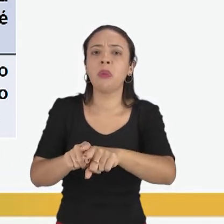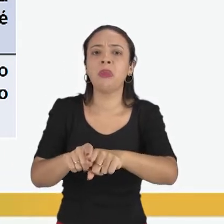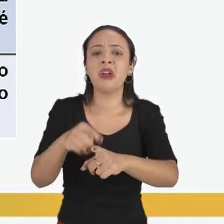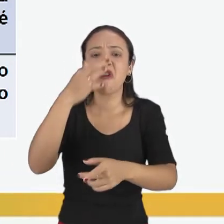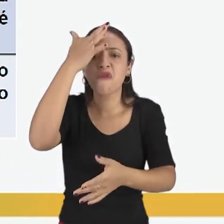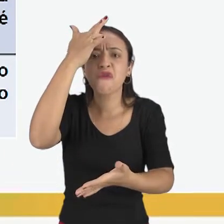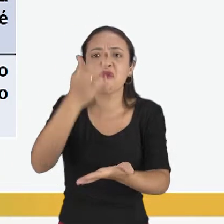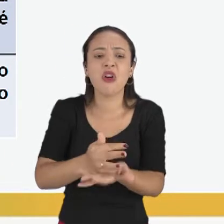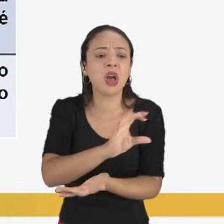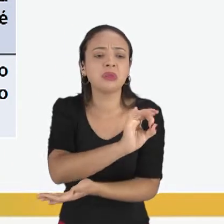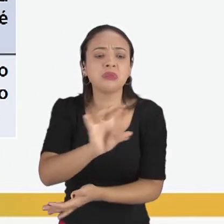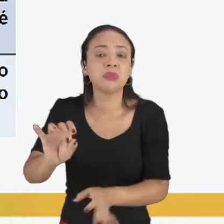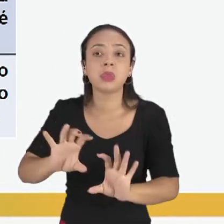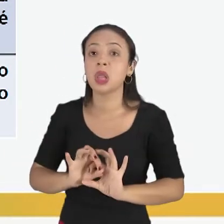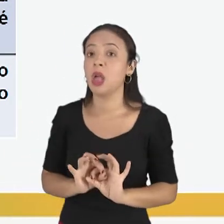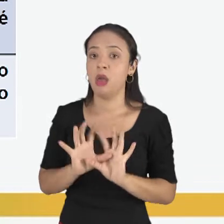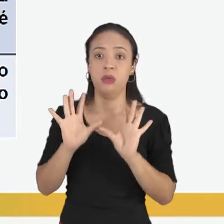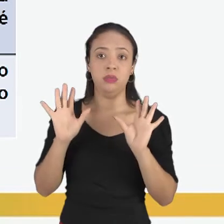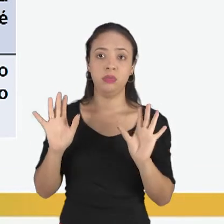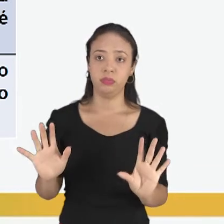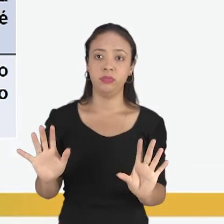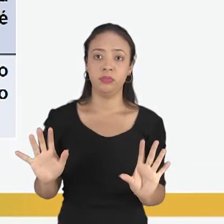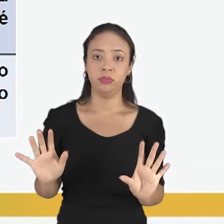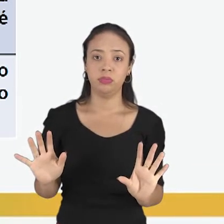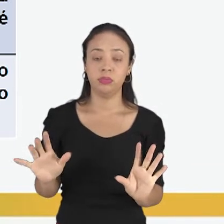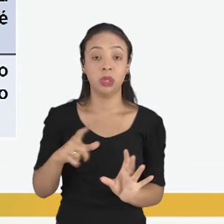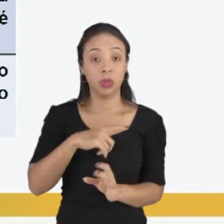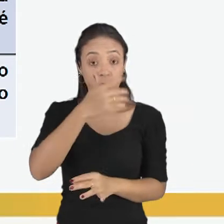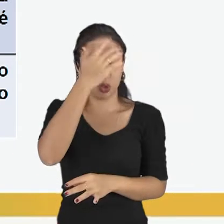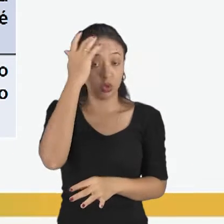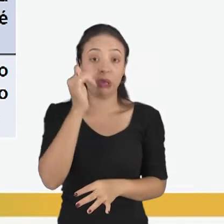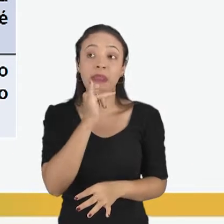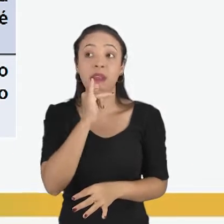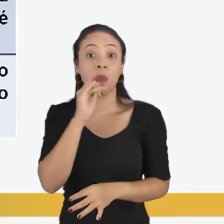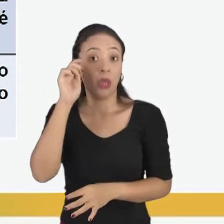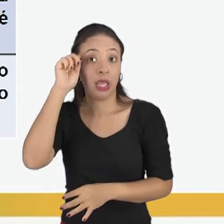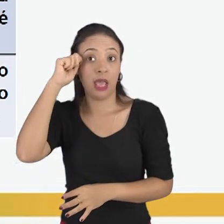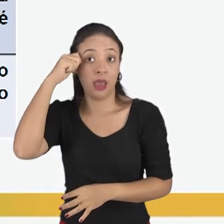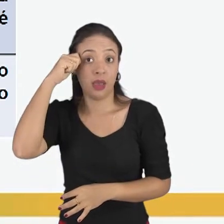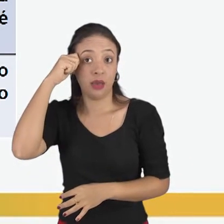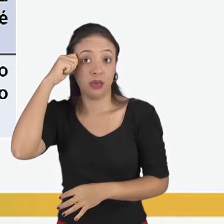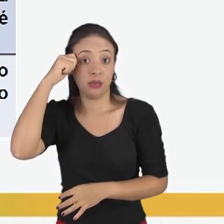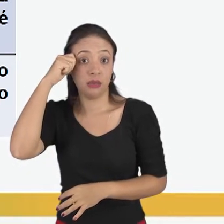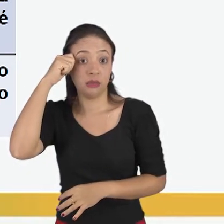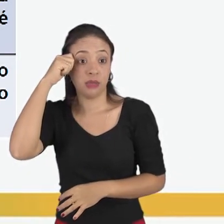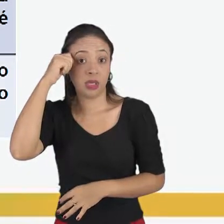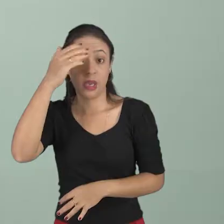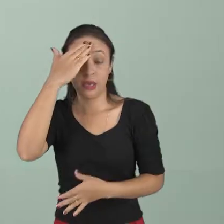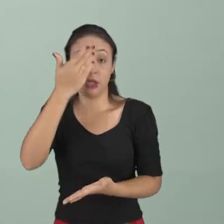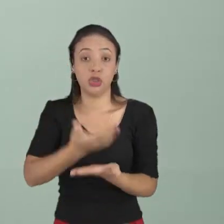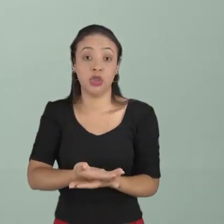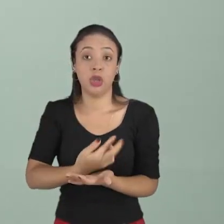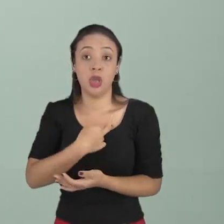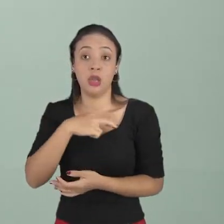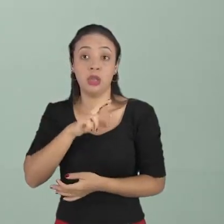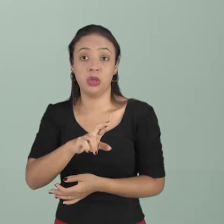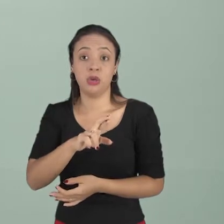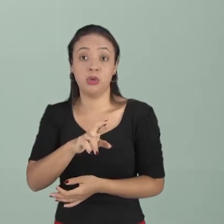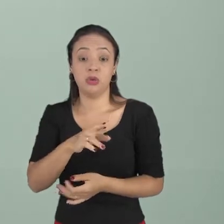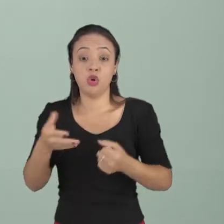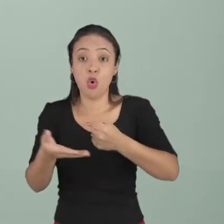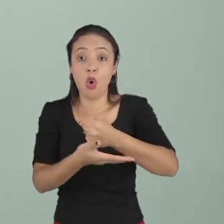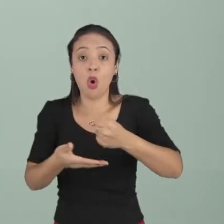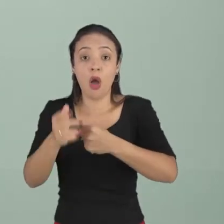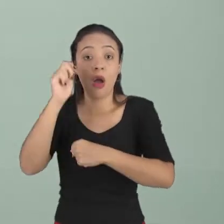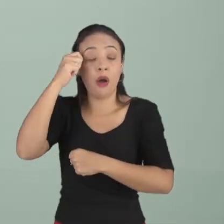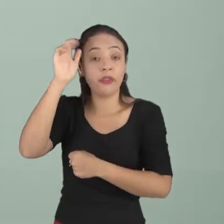religião. Sim, você tem pessoas de etnia negra que são da religião de matriz africana. Mas você também tem pessoas